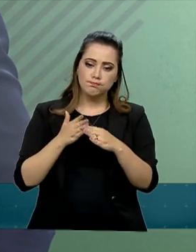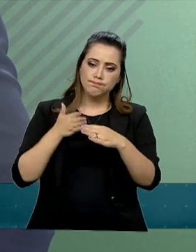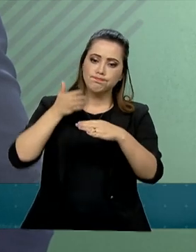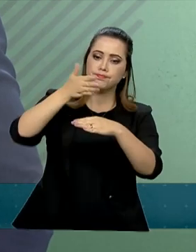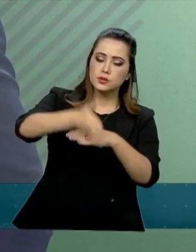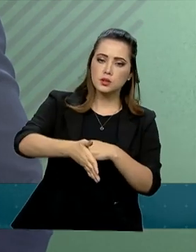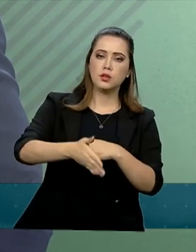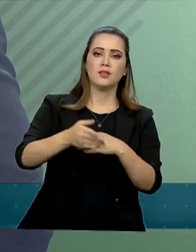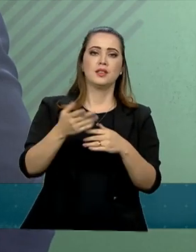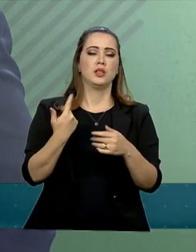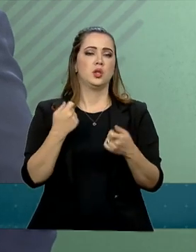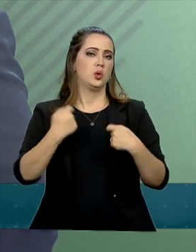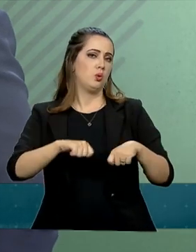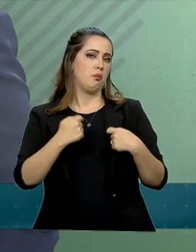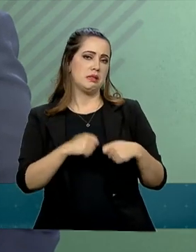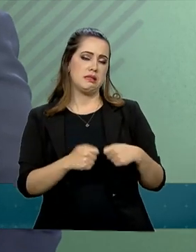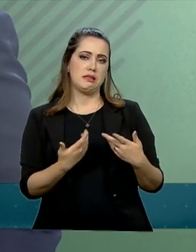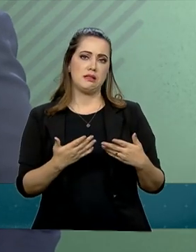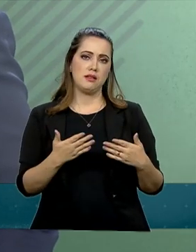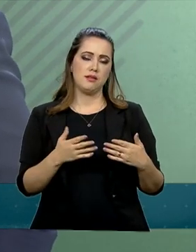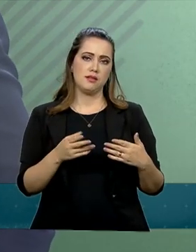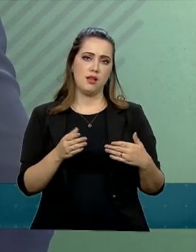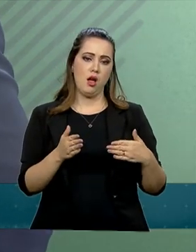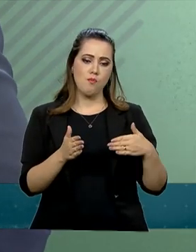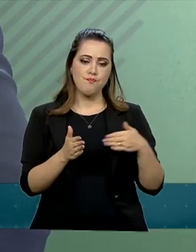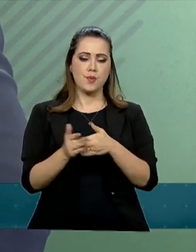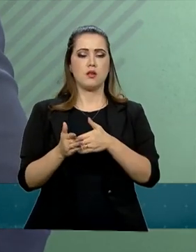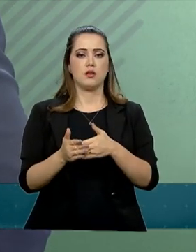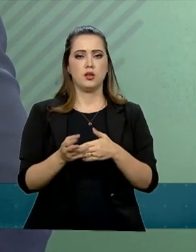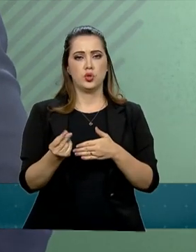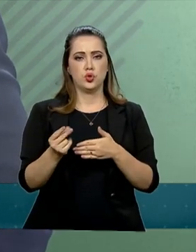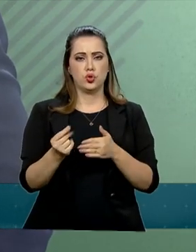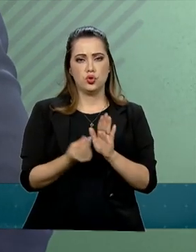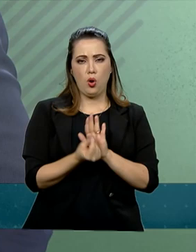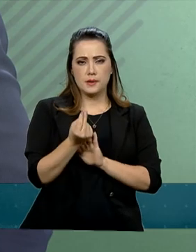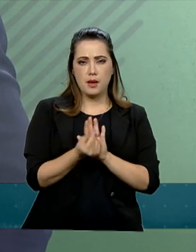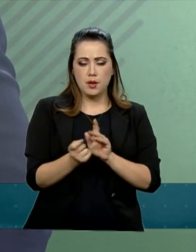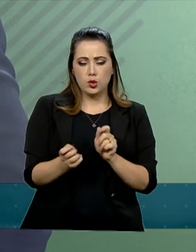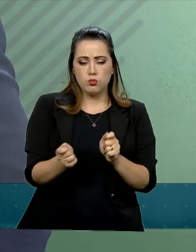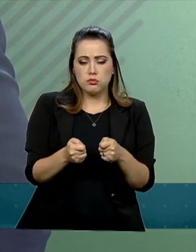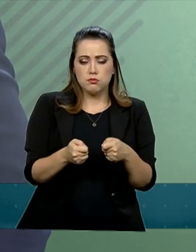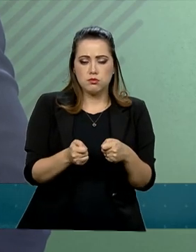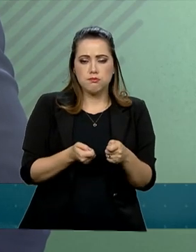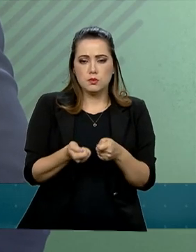contenção financeira, ou seja, a restrição financeira por parte do governo.